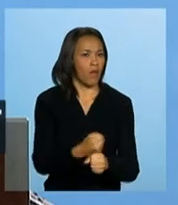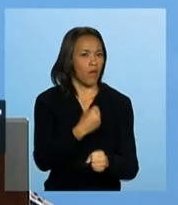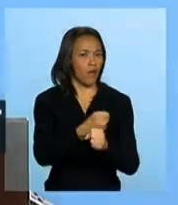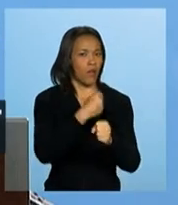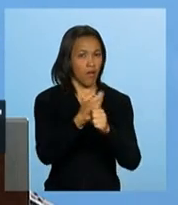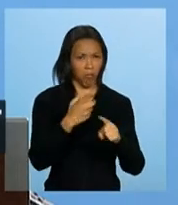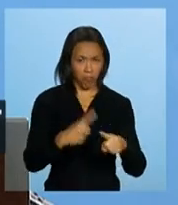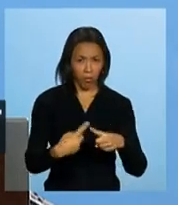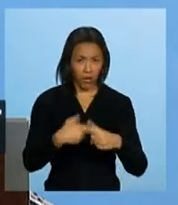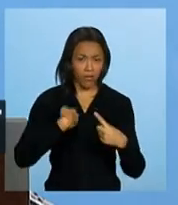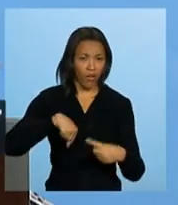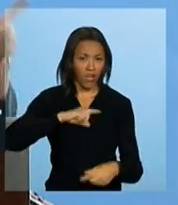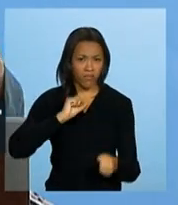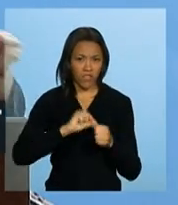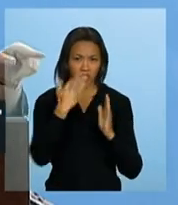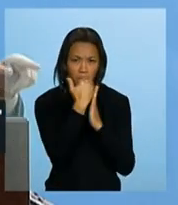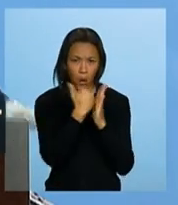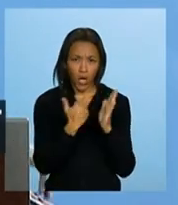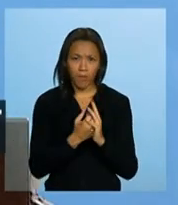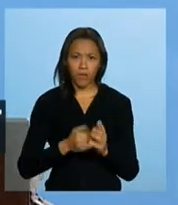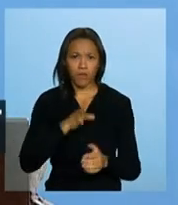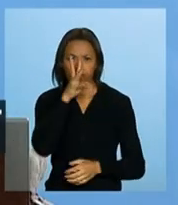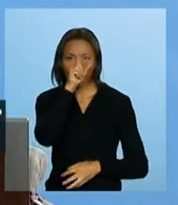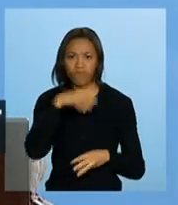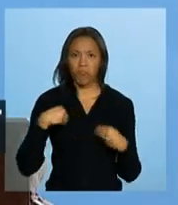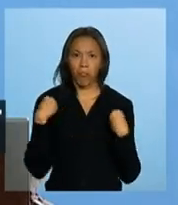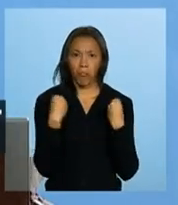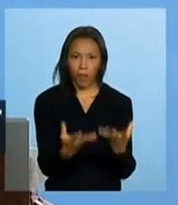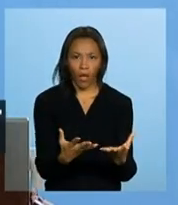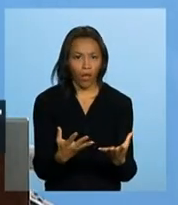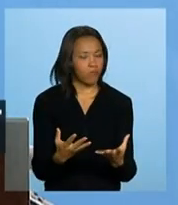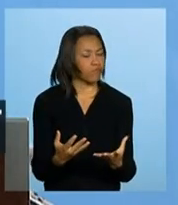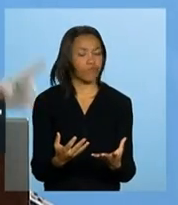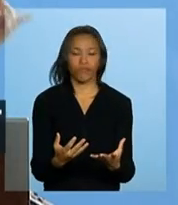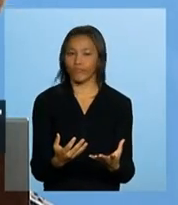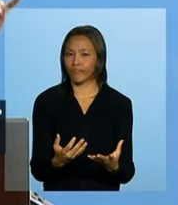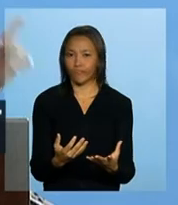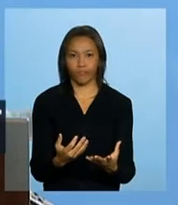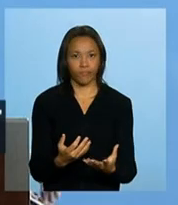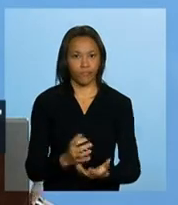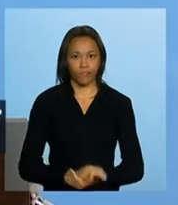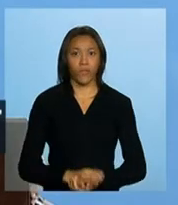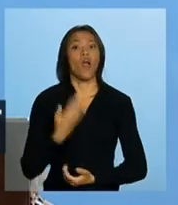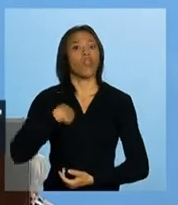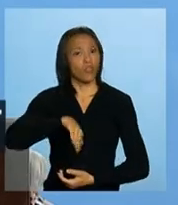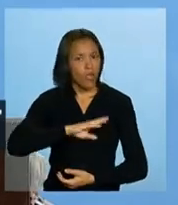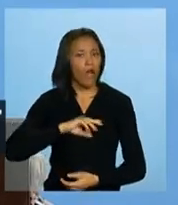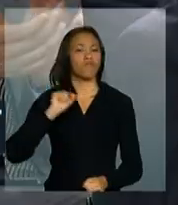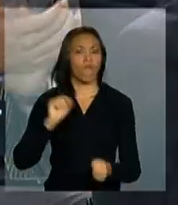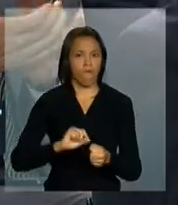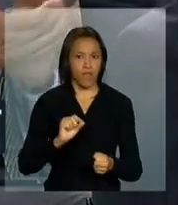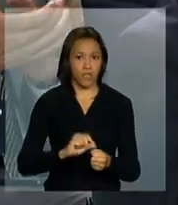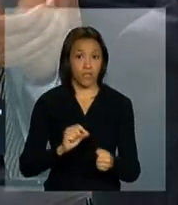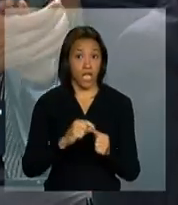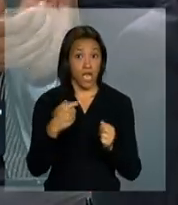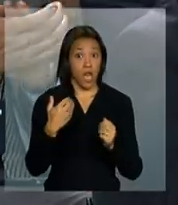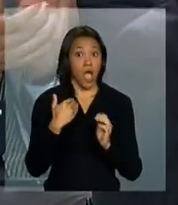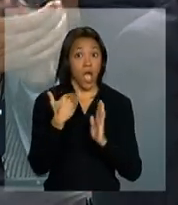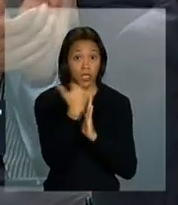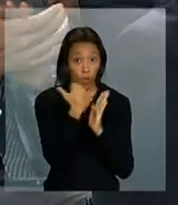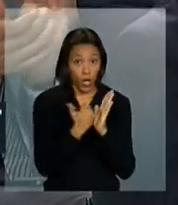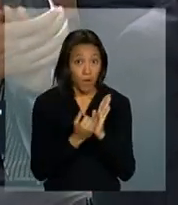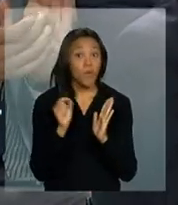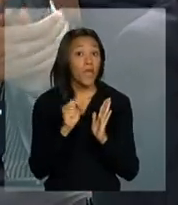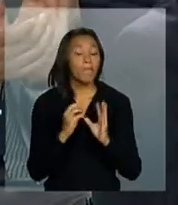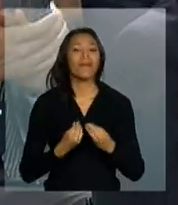nós não estamos fazendo esse programa para entregar obra de baixa qualidade. Nós estamos fazendo esse programa para entregar